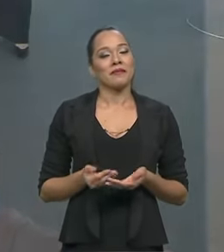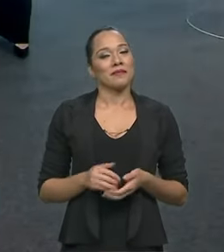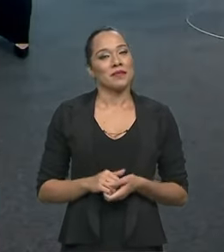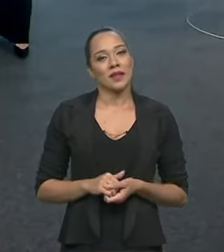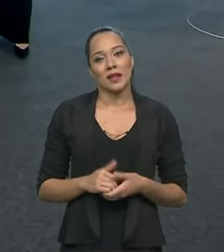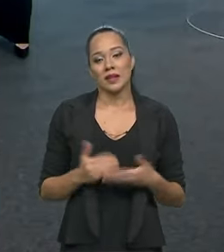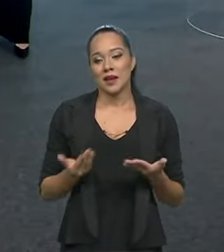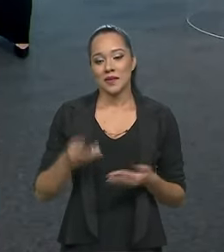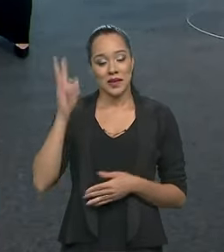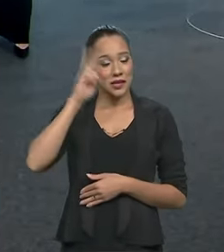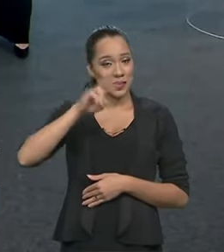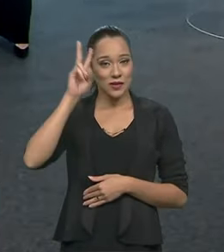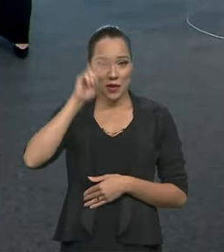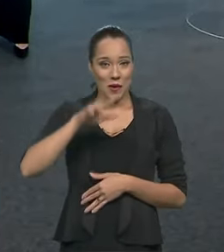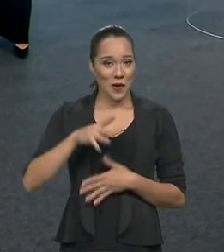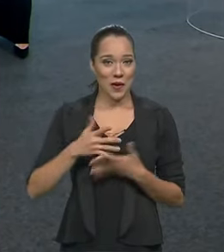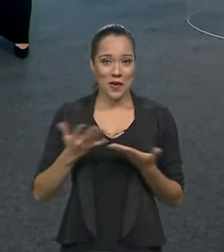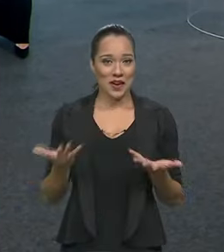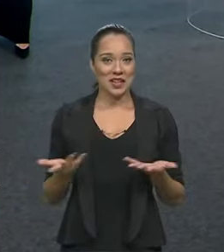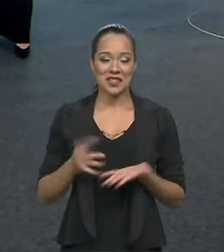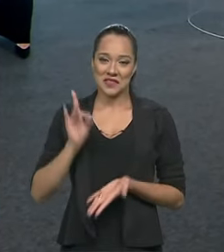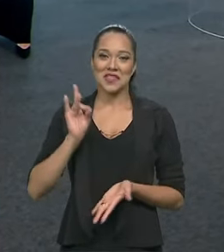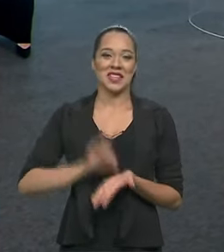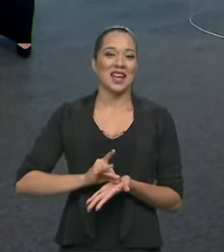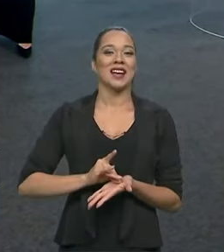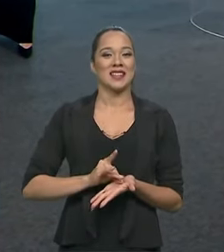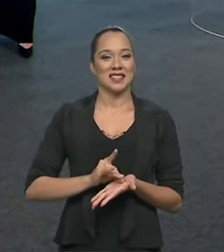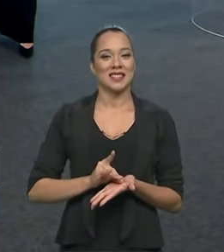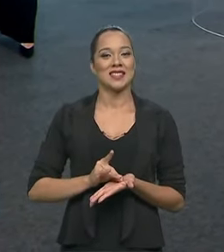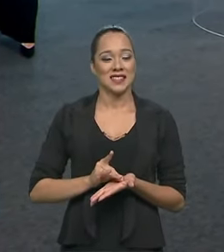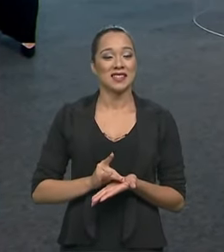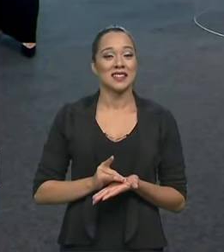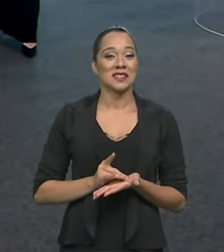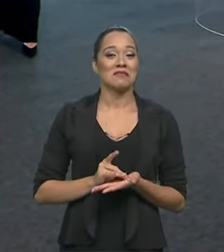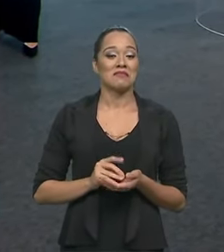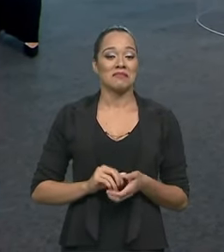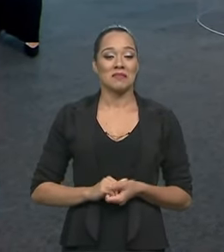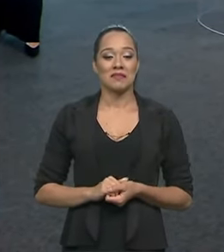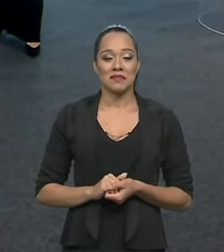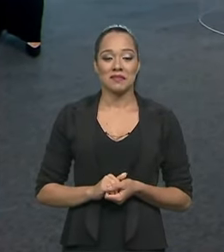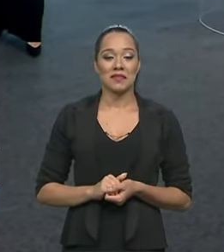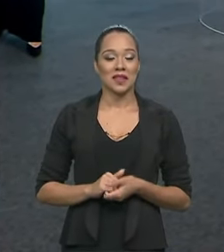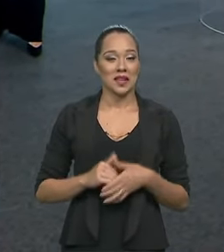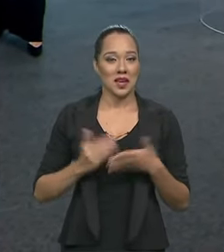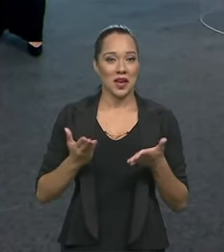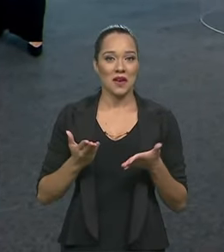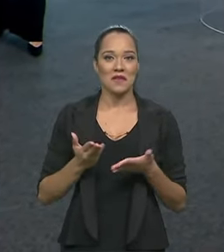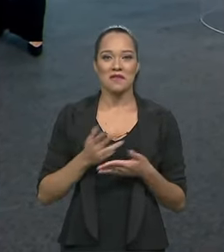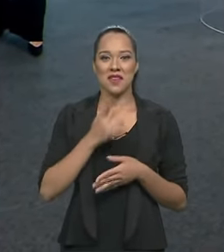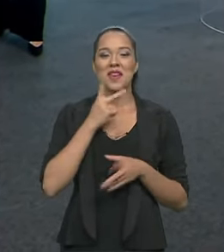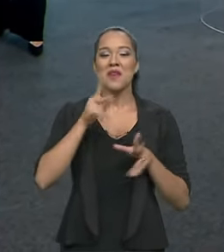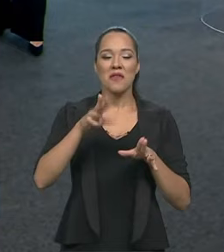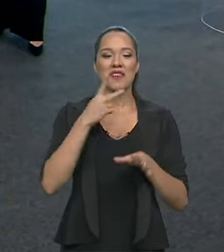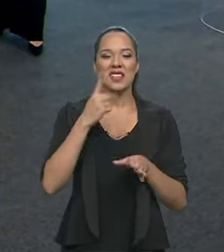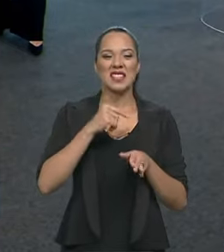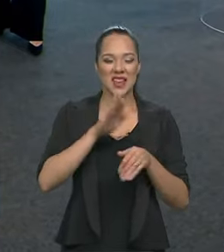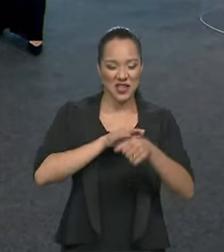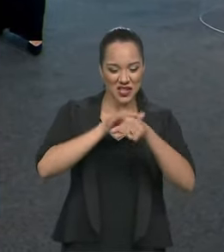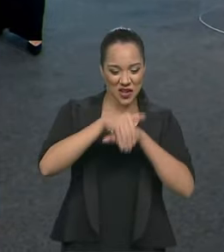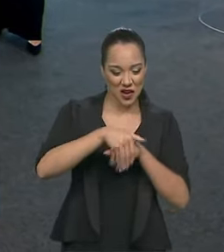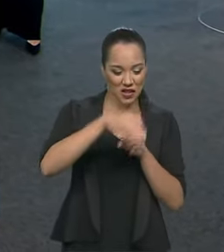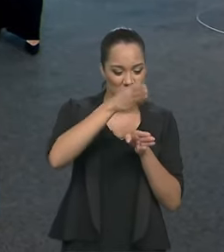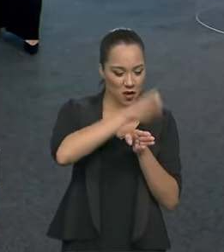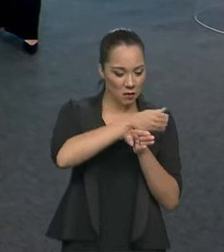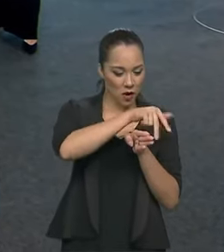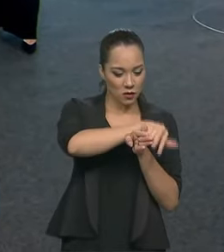e essa história, a história verdadeira que nem que eu lá pulei o muro à noite lá